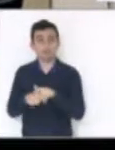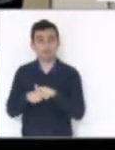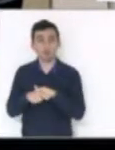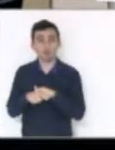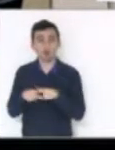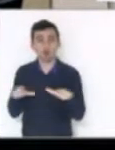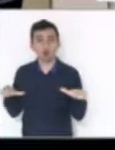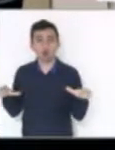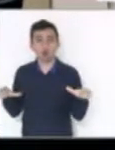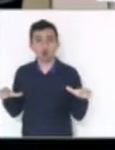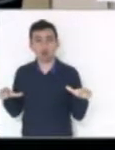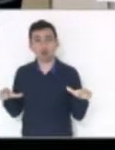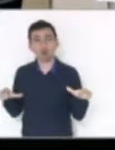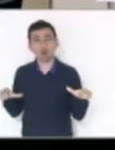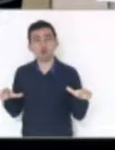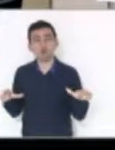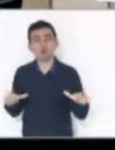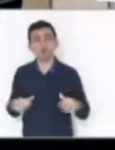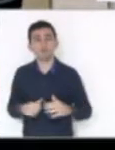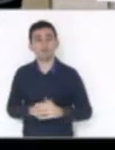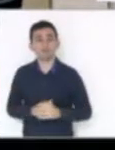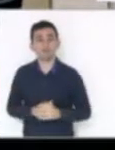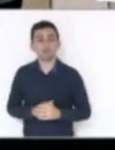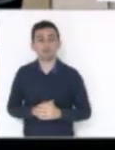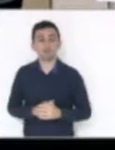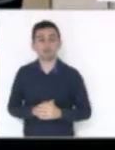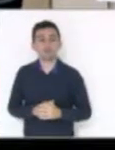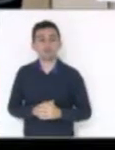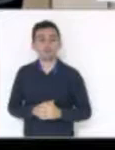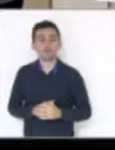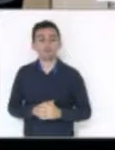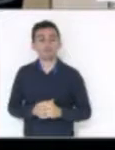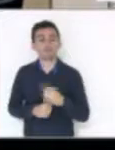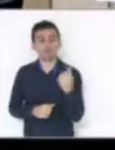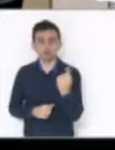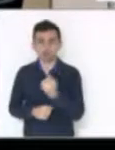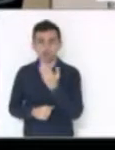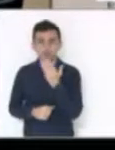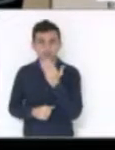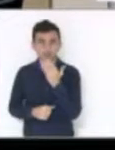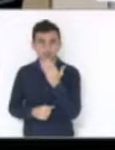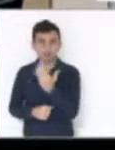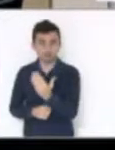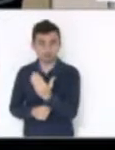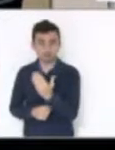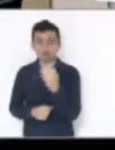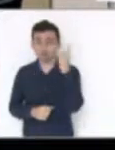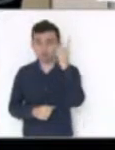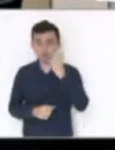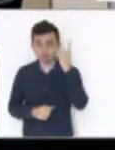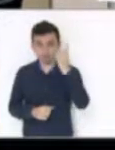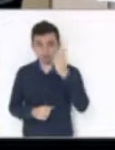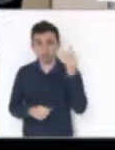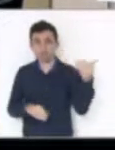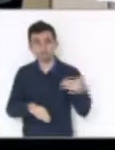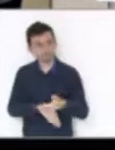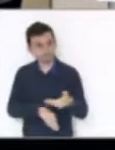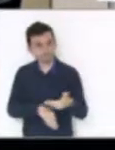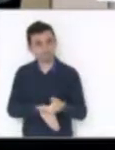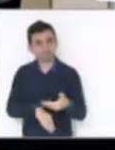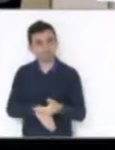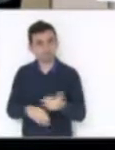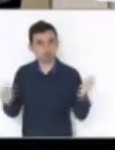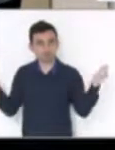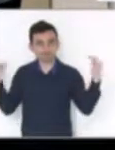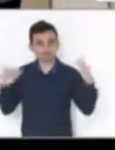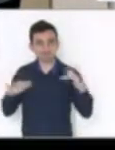esvaziado nos últimos dias. Então, vamos fazer um apelo para que os deputados compareçam no